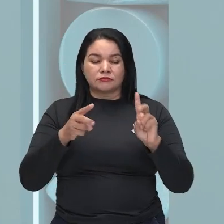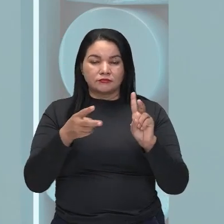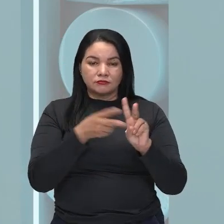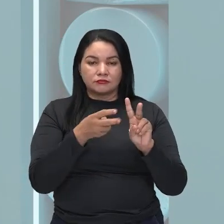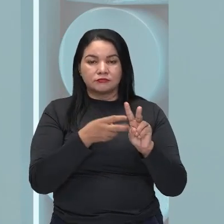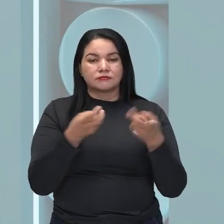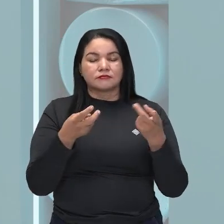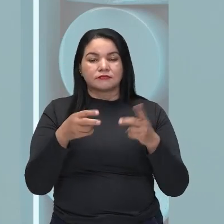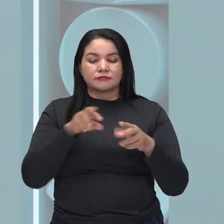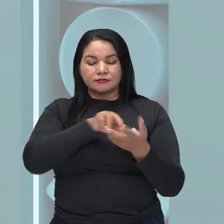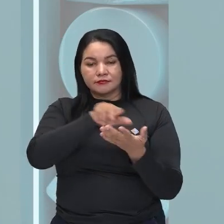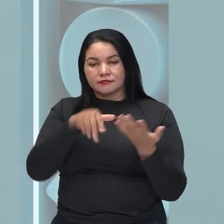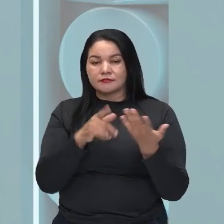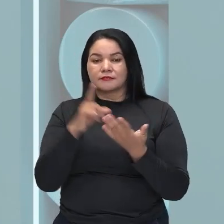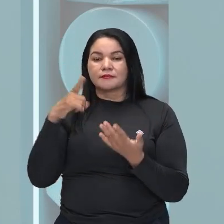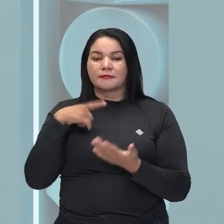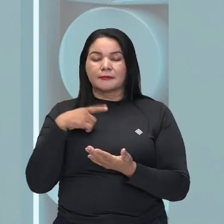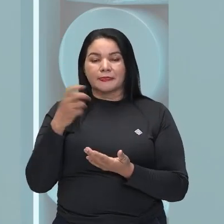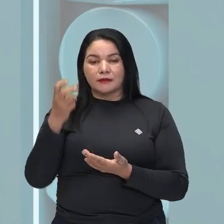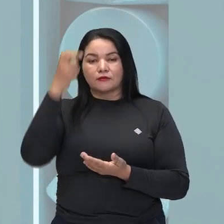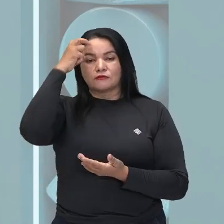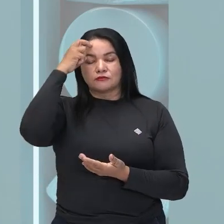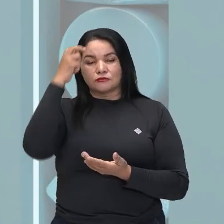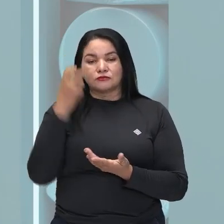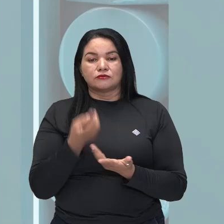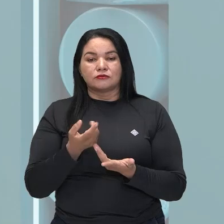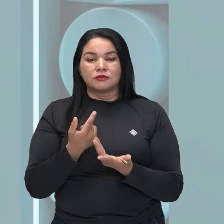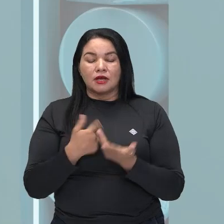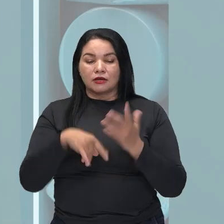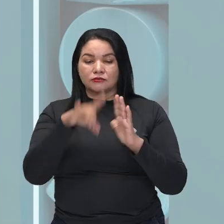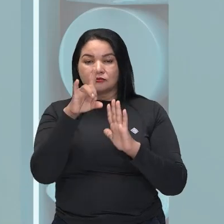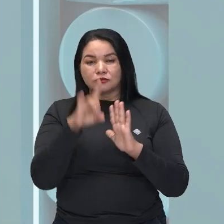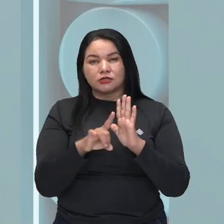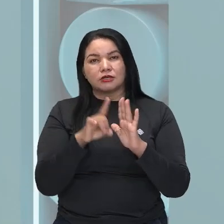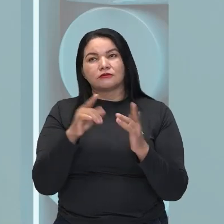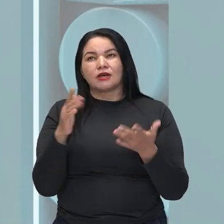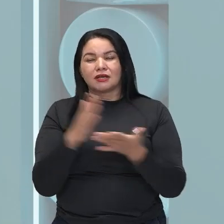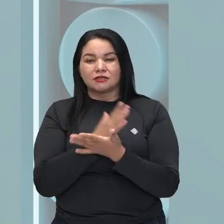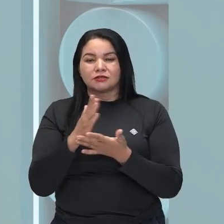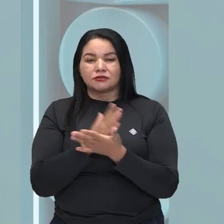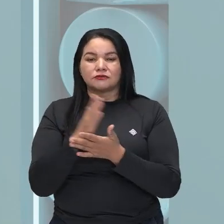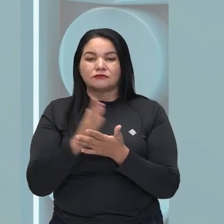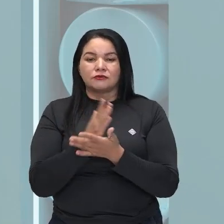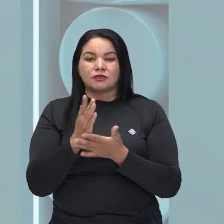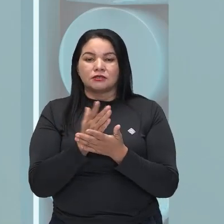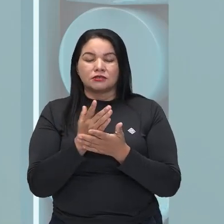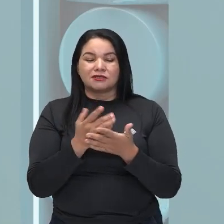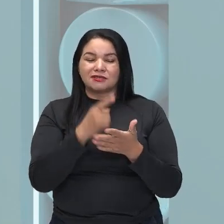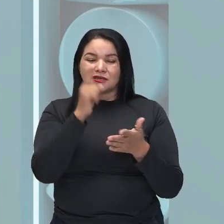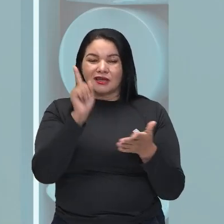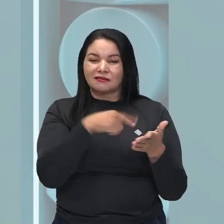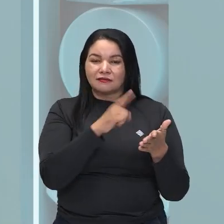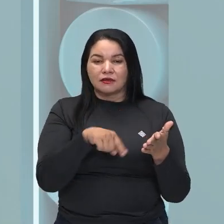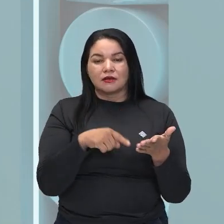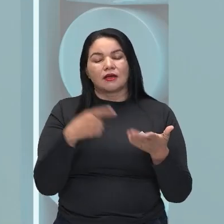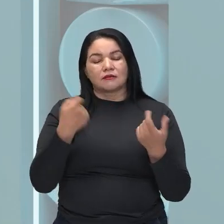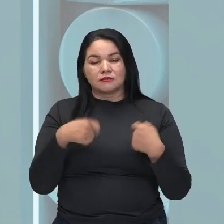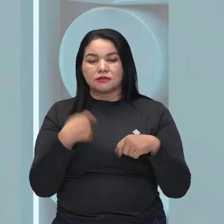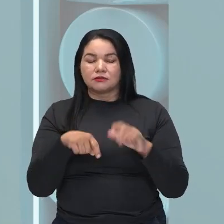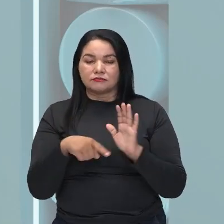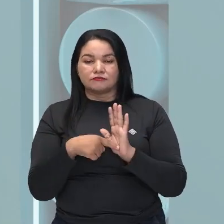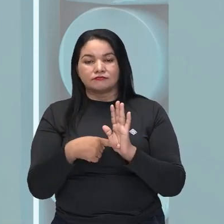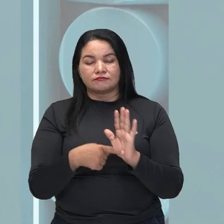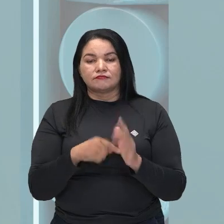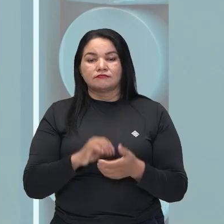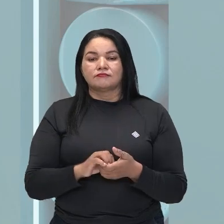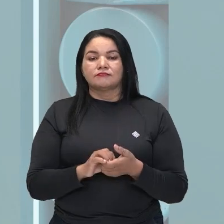cultura, a sua dignidade e direitos negados, muitas vezes, a esses povos. Então, a pessoa que escreveu o texto,